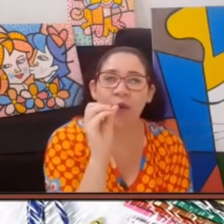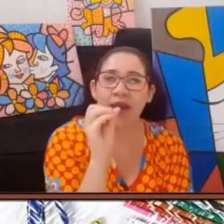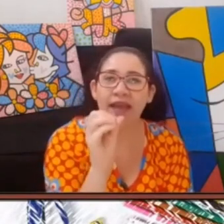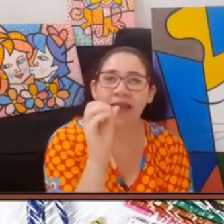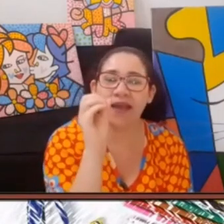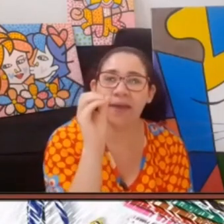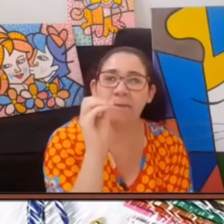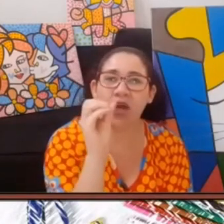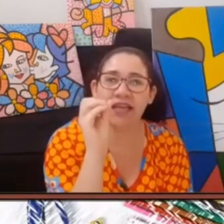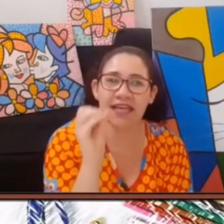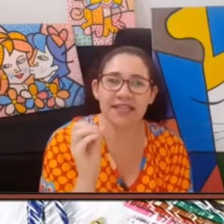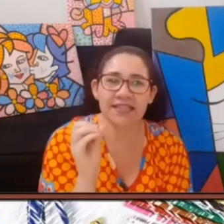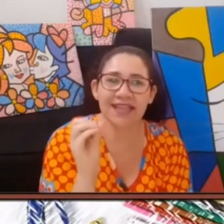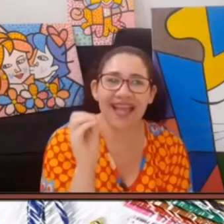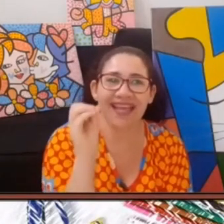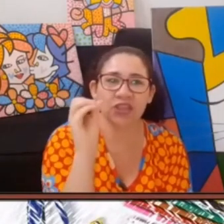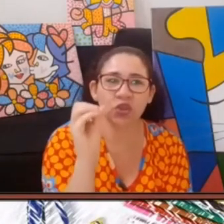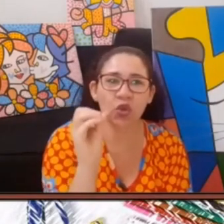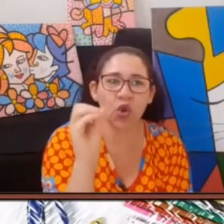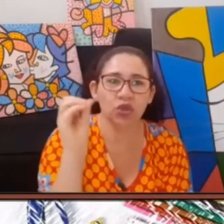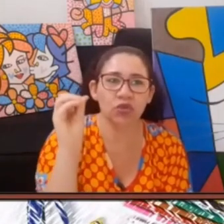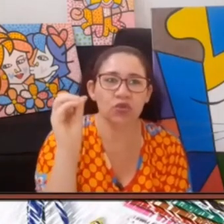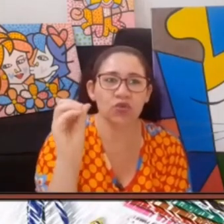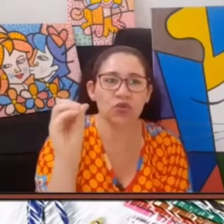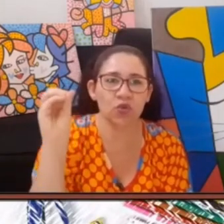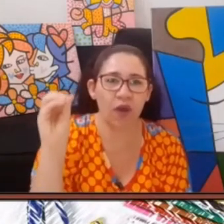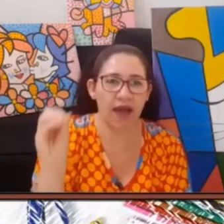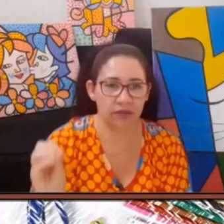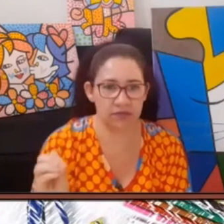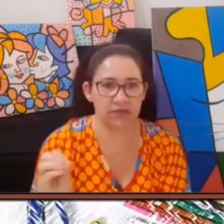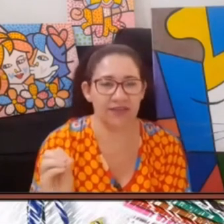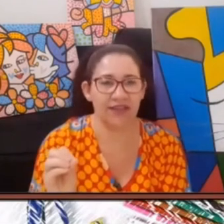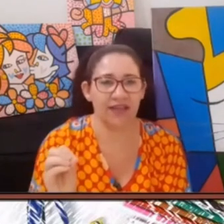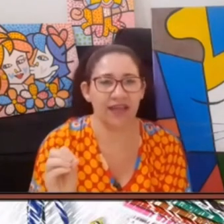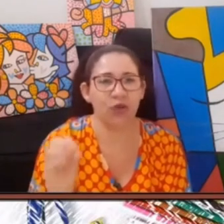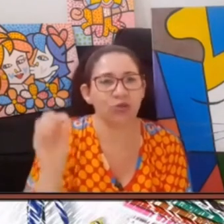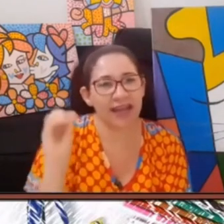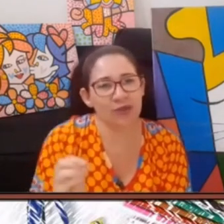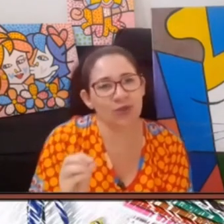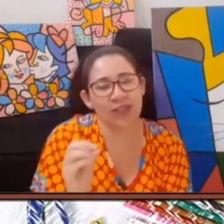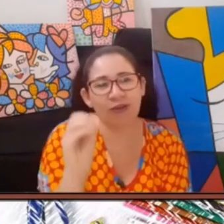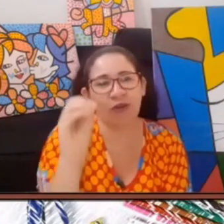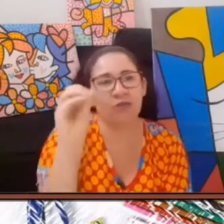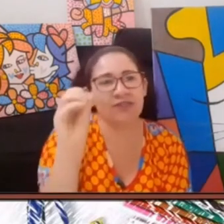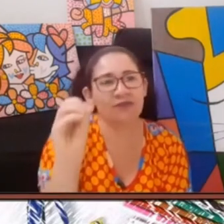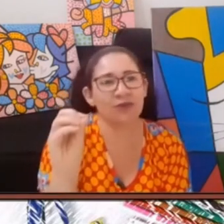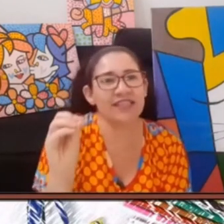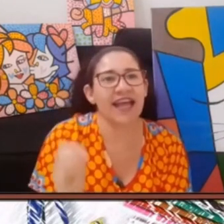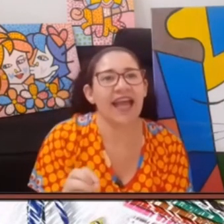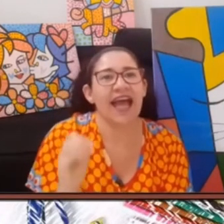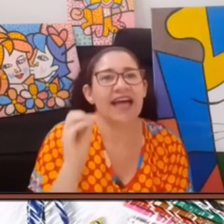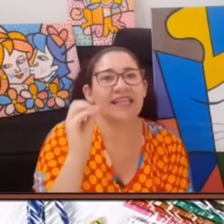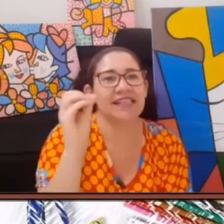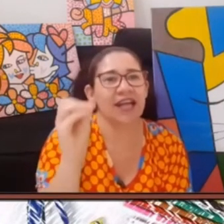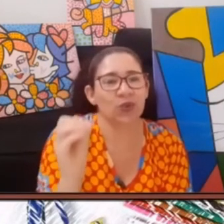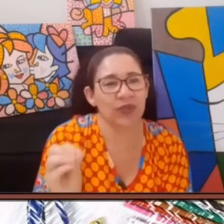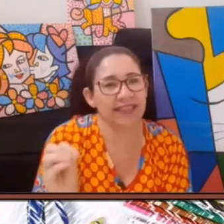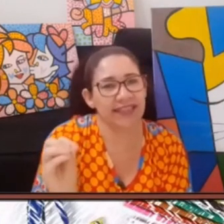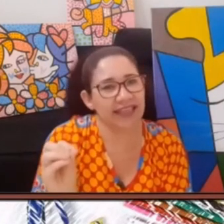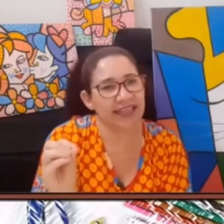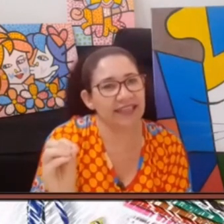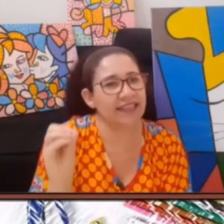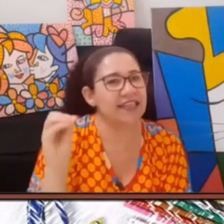colocou bolinhas em todos os quadros. É o praço dele. É como se fosse a